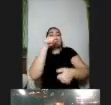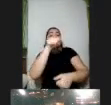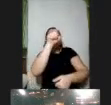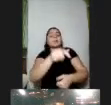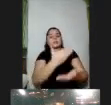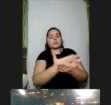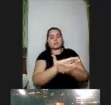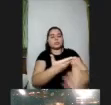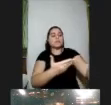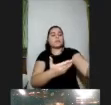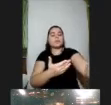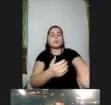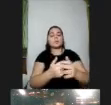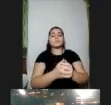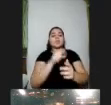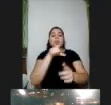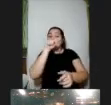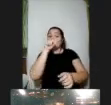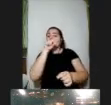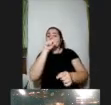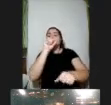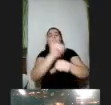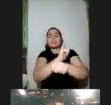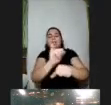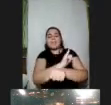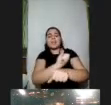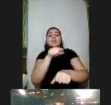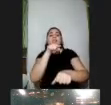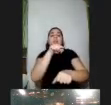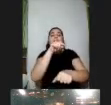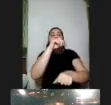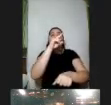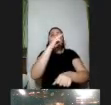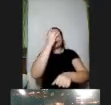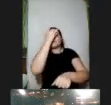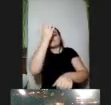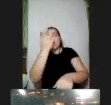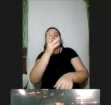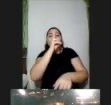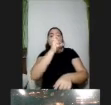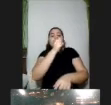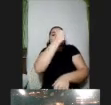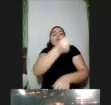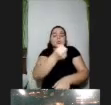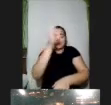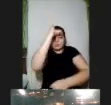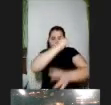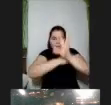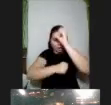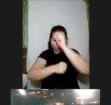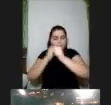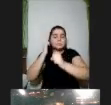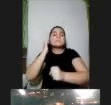preferência trabalhar com estratégias que trabalhem com aquilo que para ele é uma força em relação ao aprendizado né e aqui uma série de